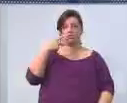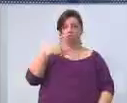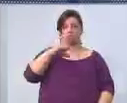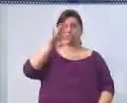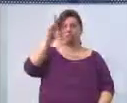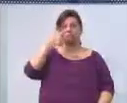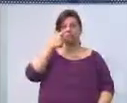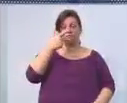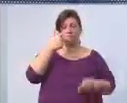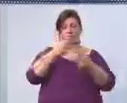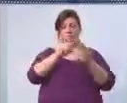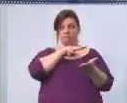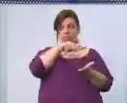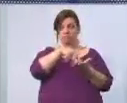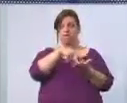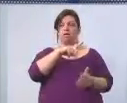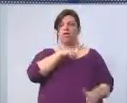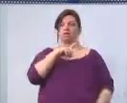da palavra, tem